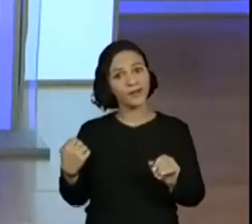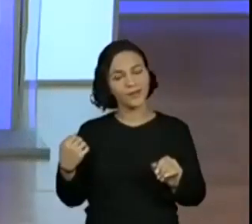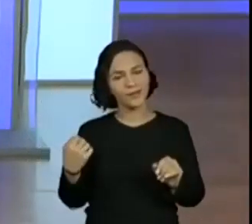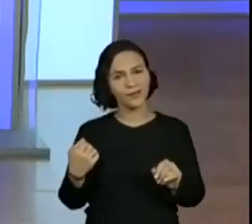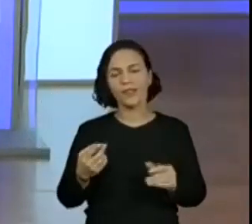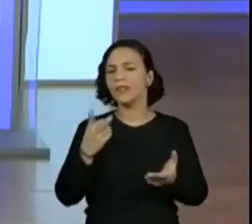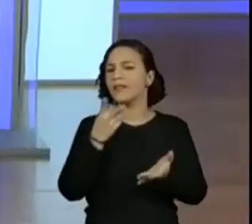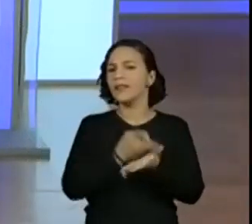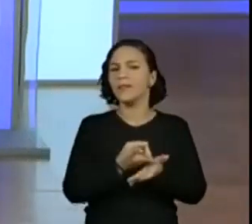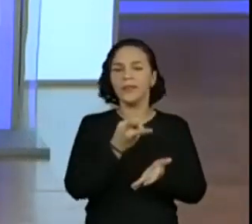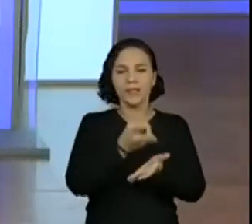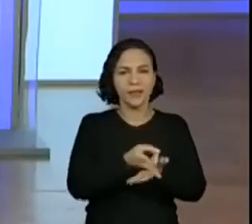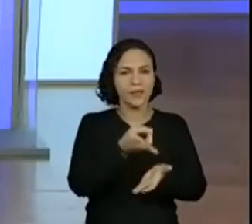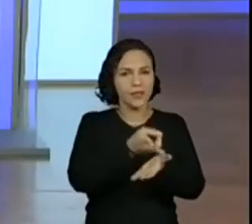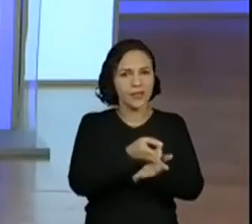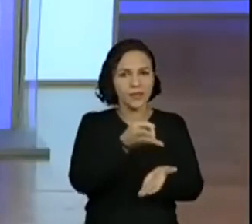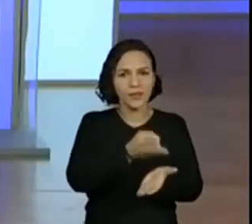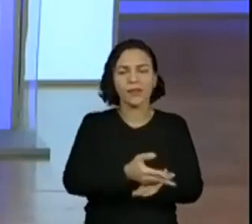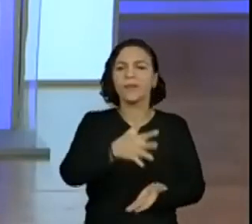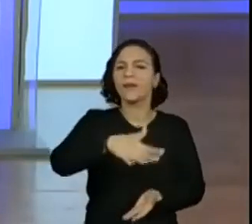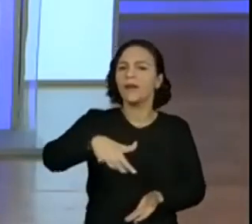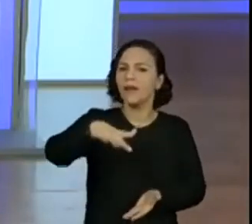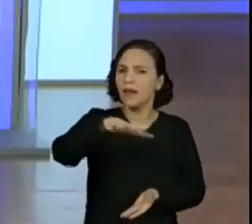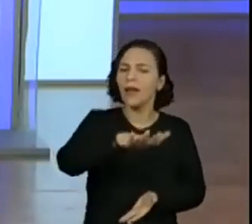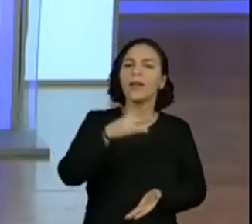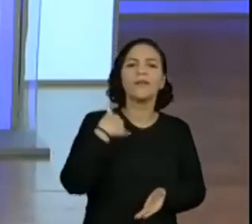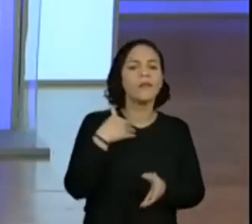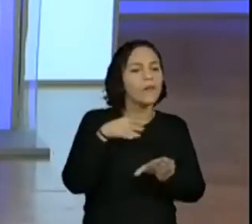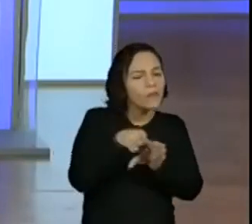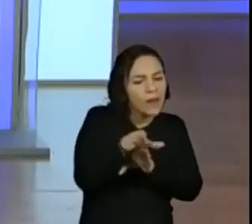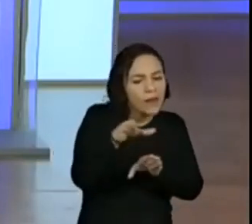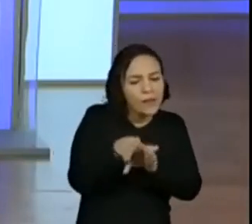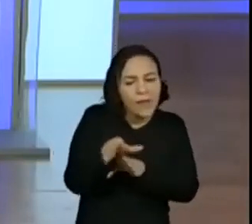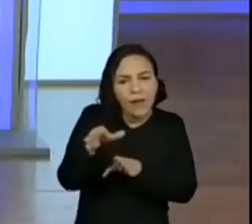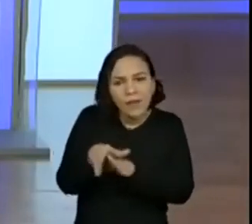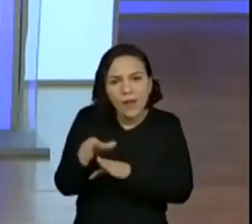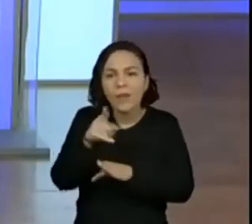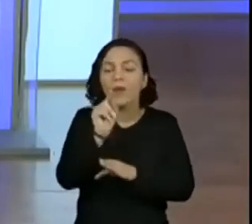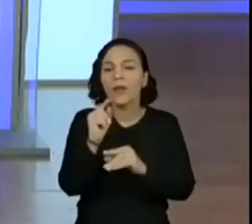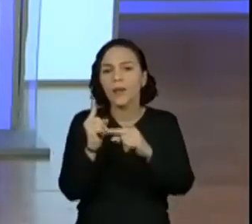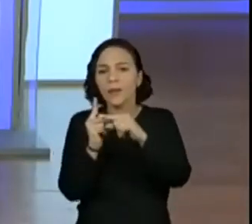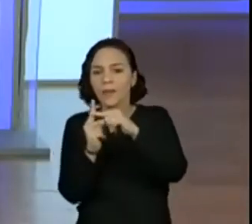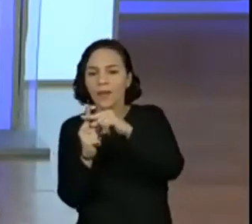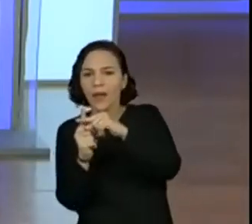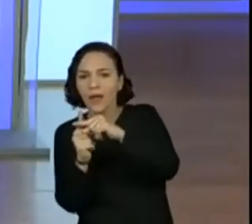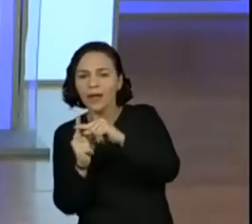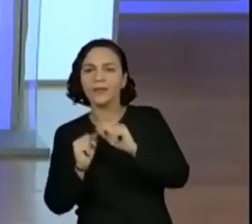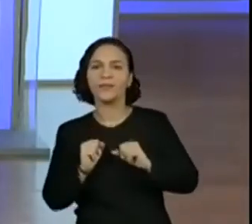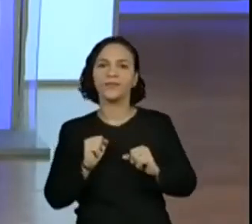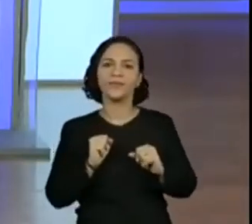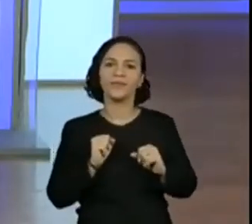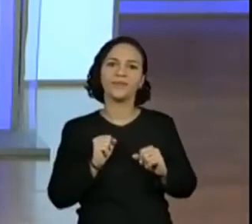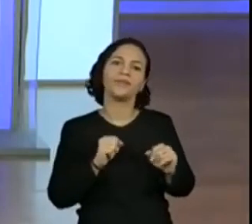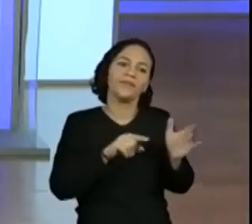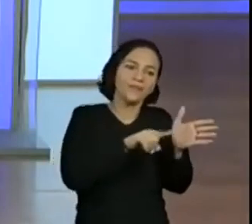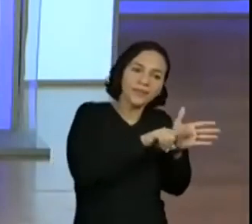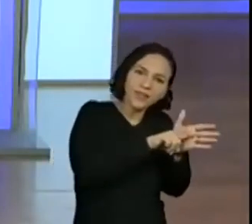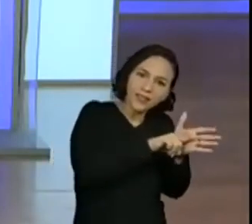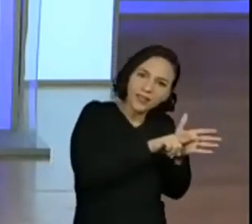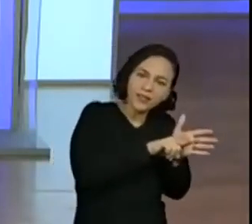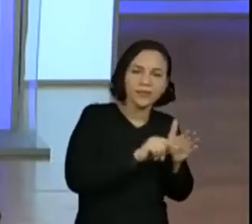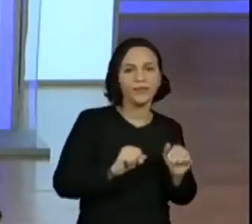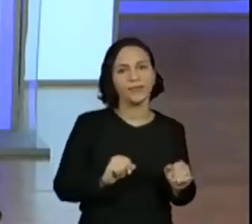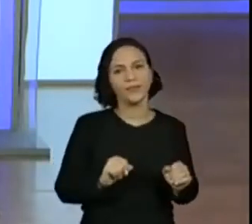deixa de fazer isso o tempo todo e trabalhando com eles ali, essas questões deles, irem somando as primeiras coisas, não é? De